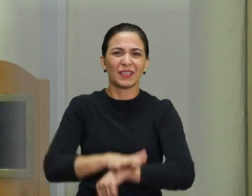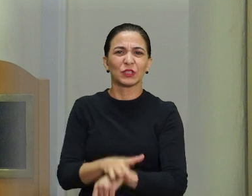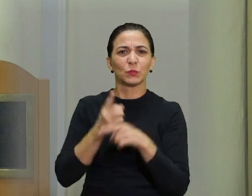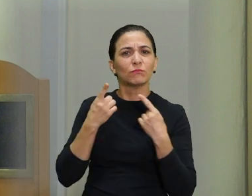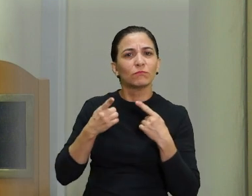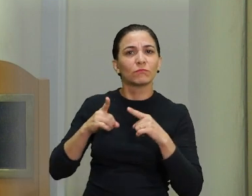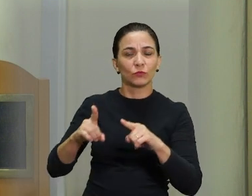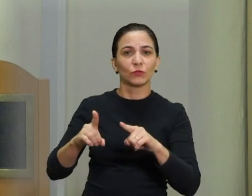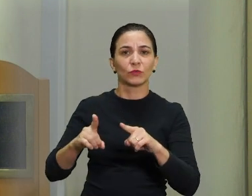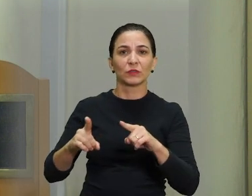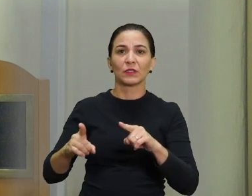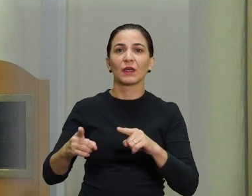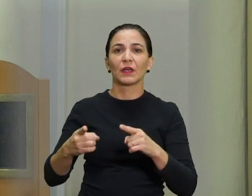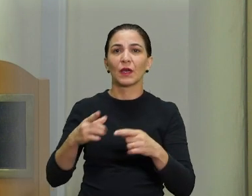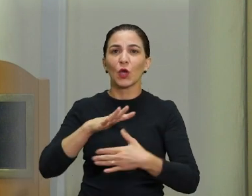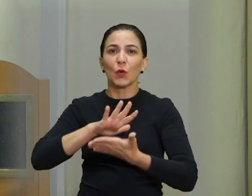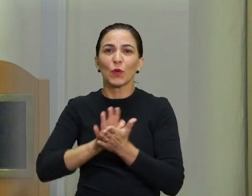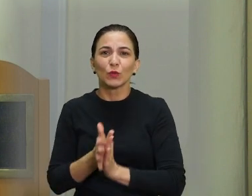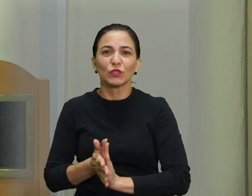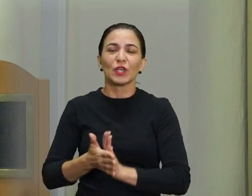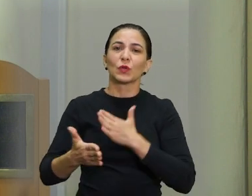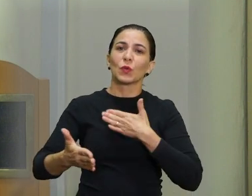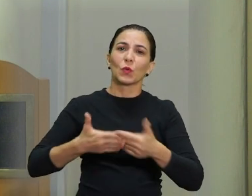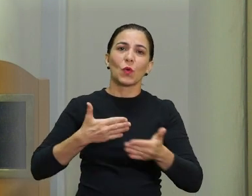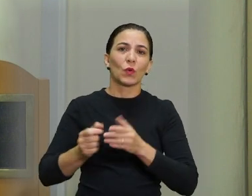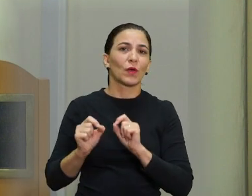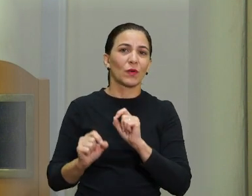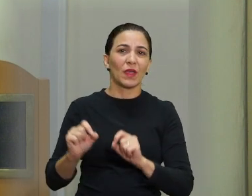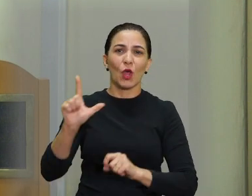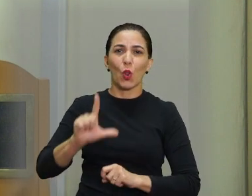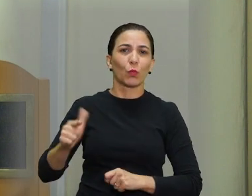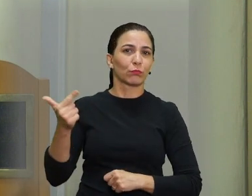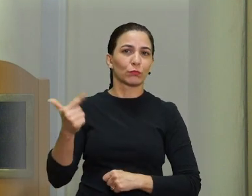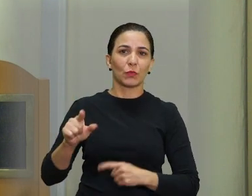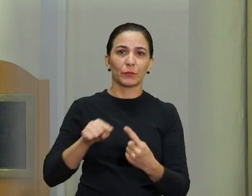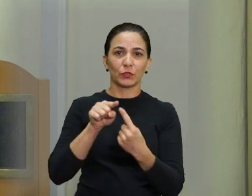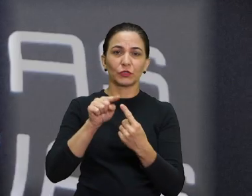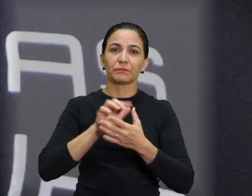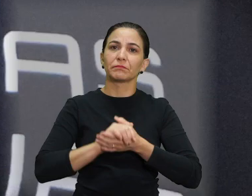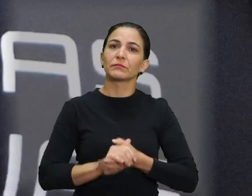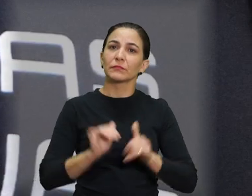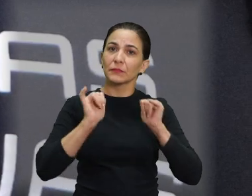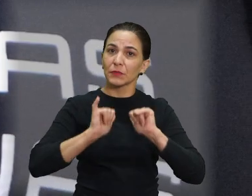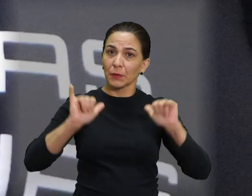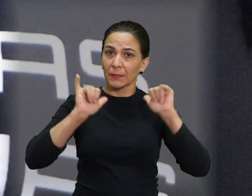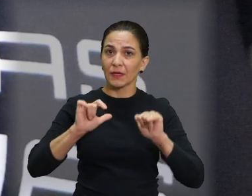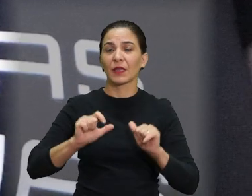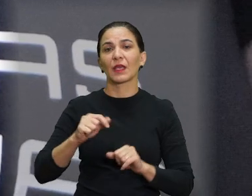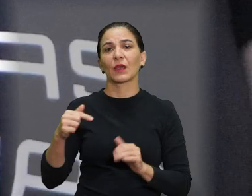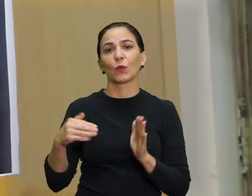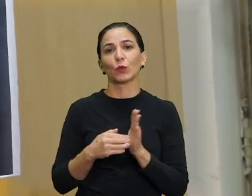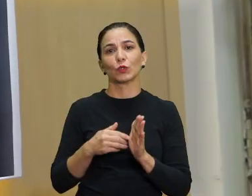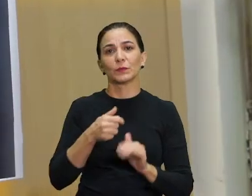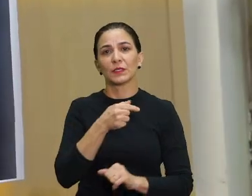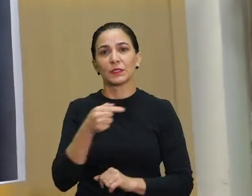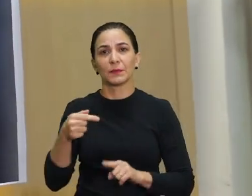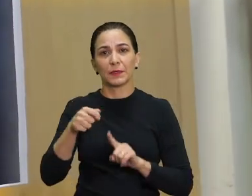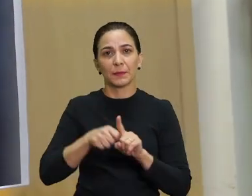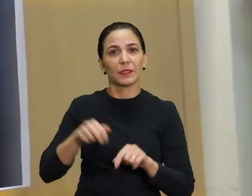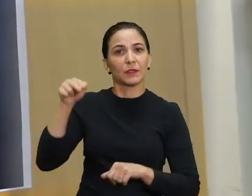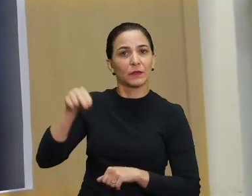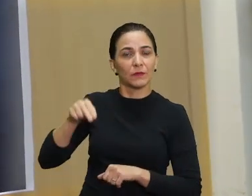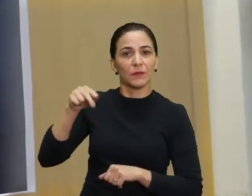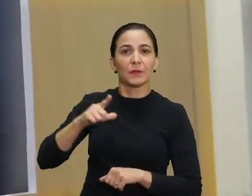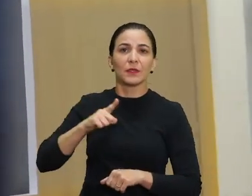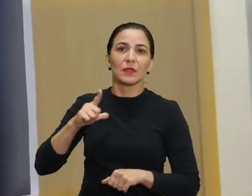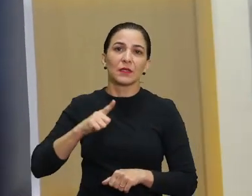antirracista e contra qualquer tipo de preconceito, sem fins lucrativos. A campanha acontecerá na última semana do